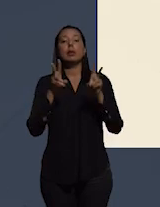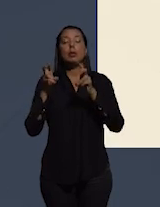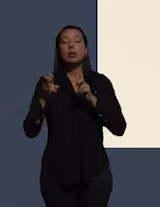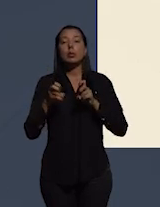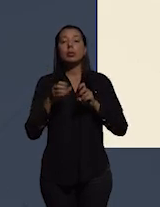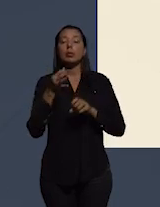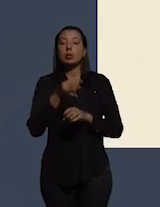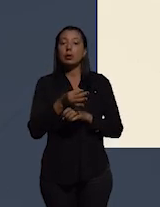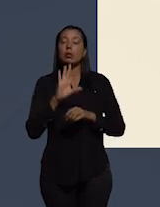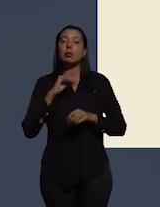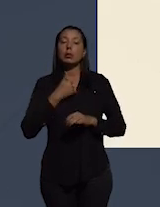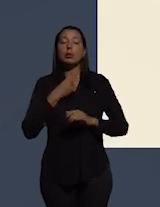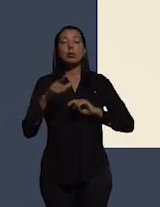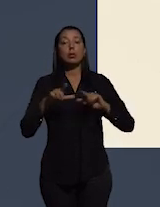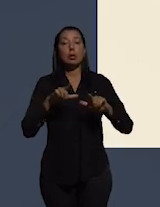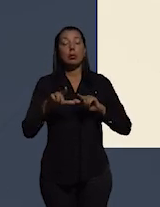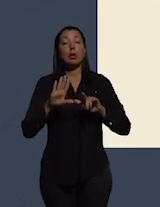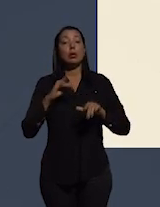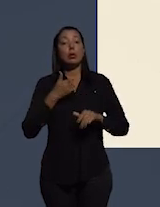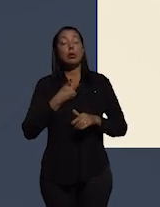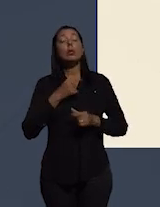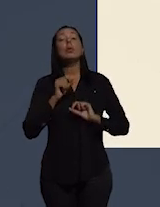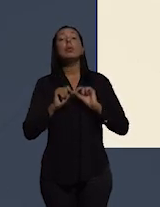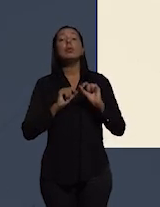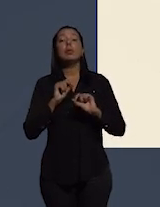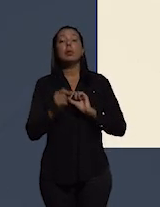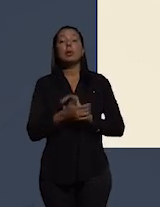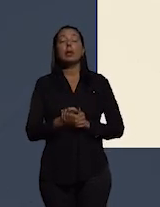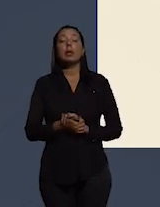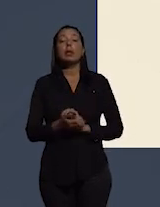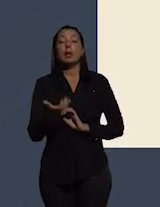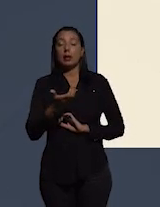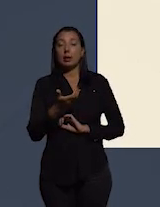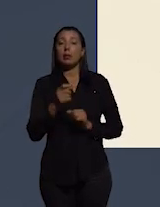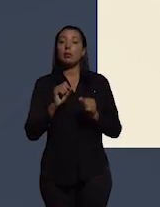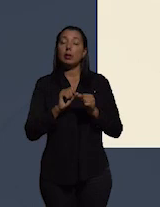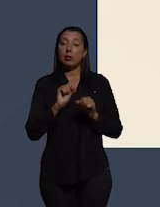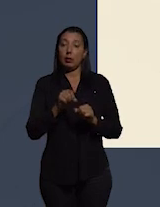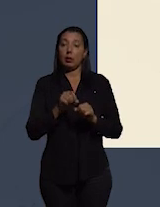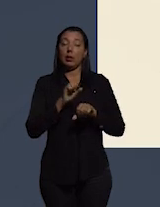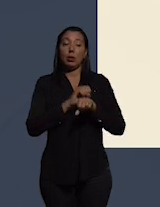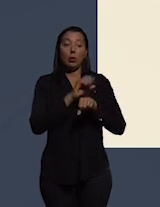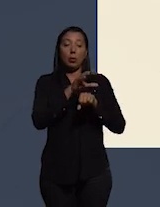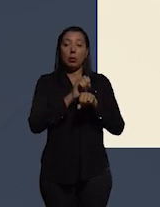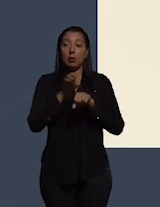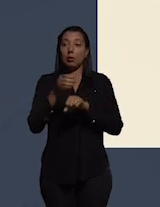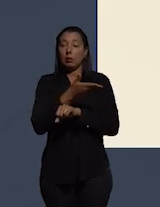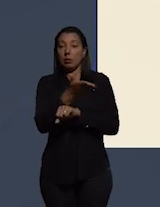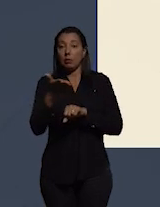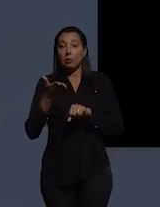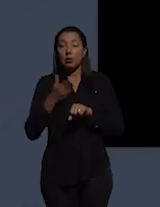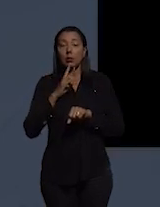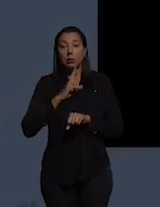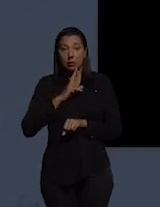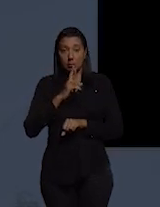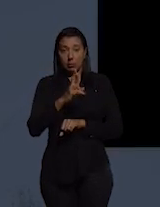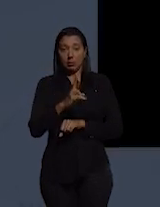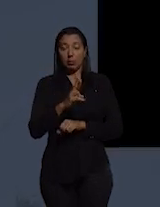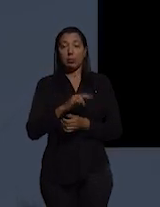nosso trabalho. Então, agora o que nós pretendemos fazer é compartilhar com vocês o resultado